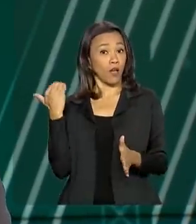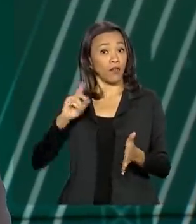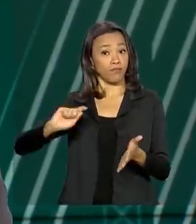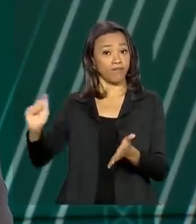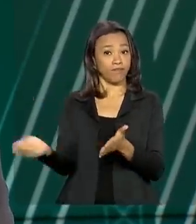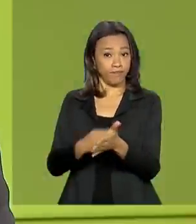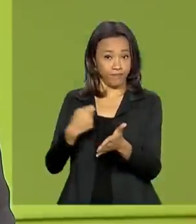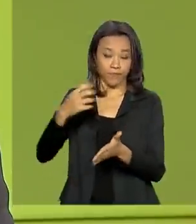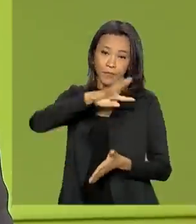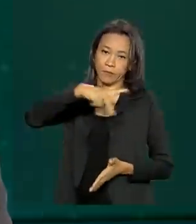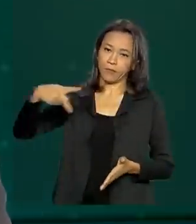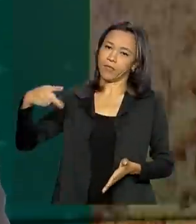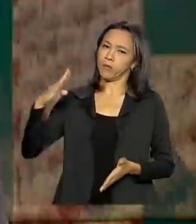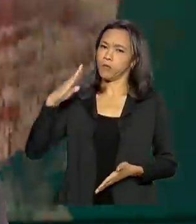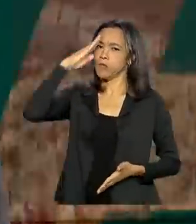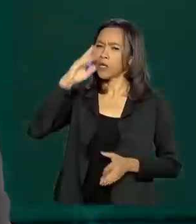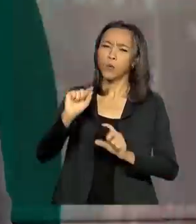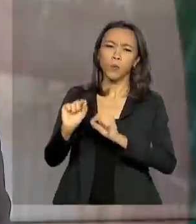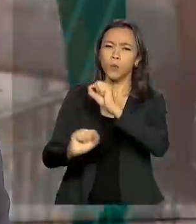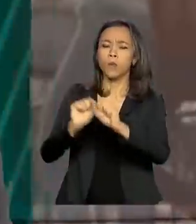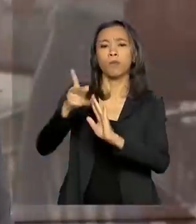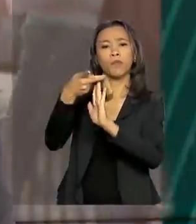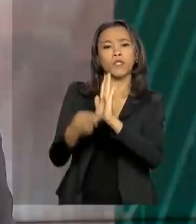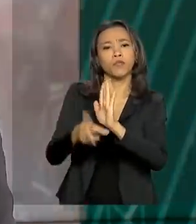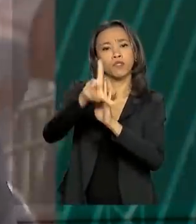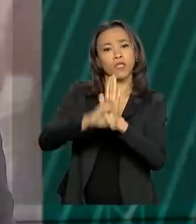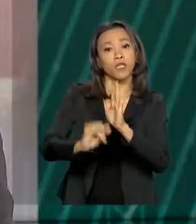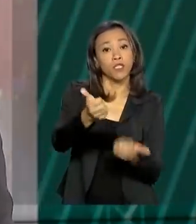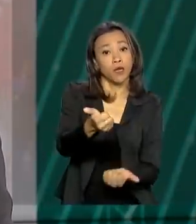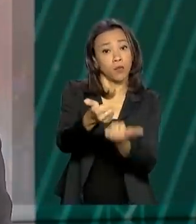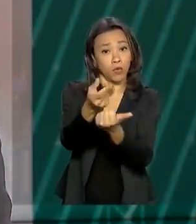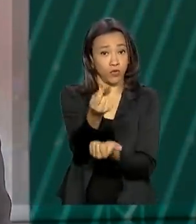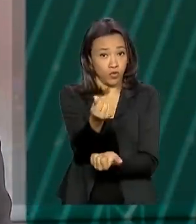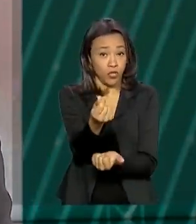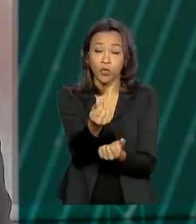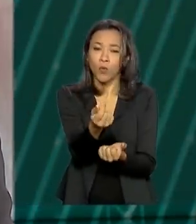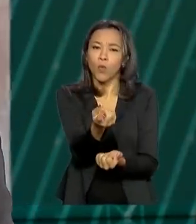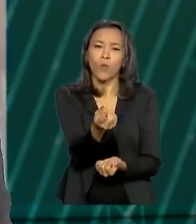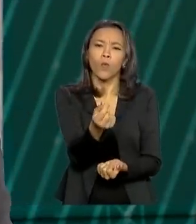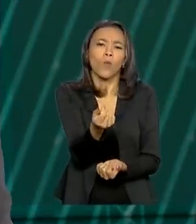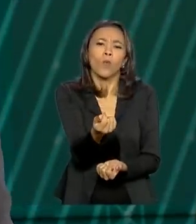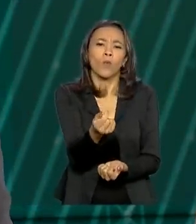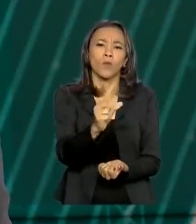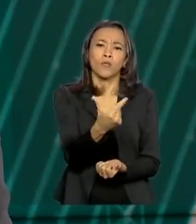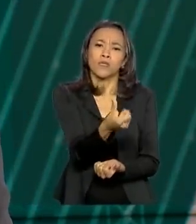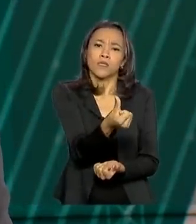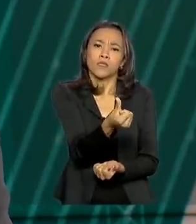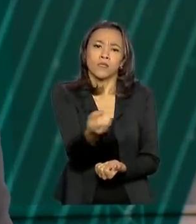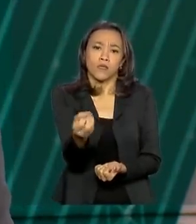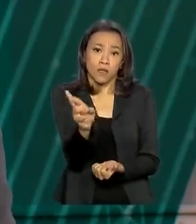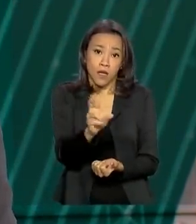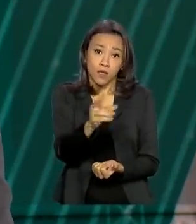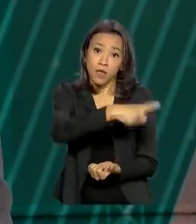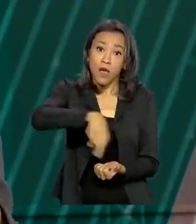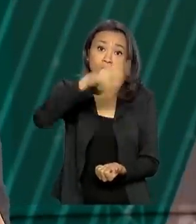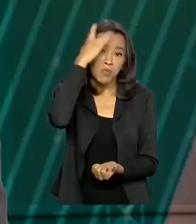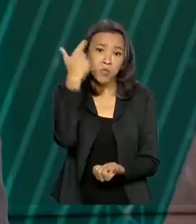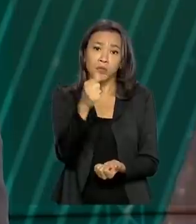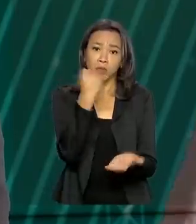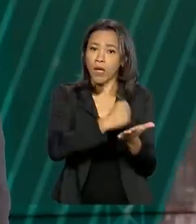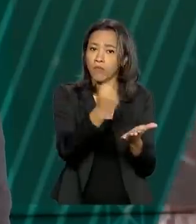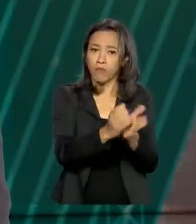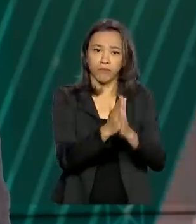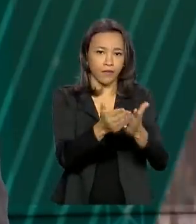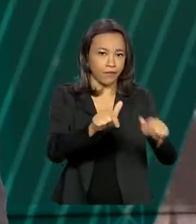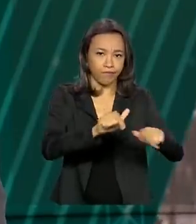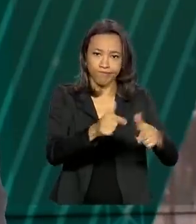pelo presidente Jair Bolsonaro o projeto de lei de auxílio emergencial de 600 reais aos trabalhadores informais. 54